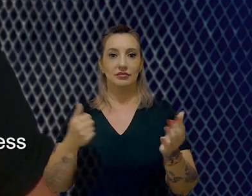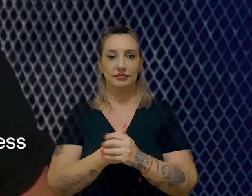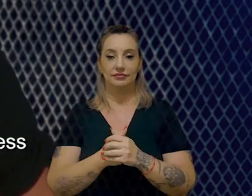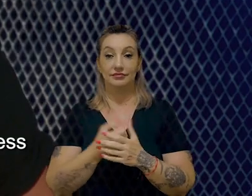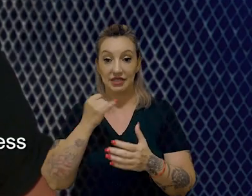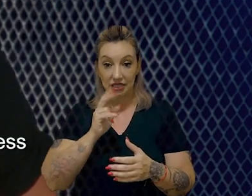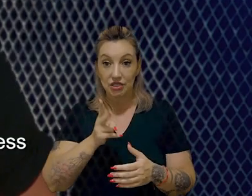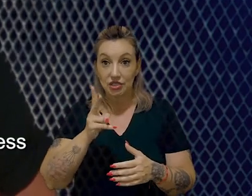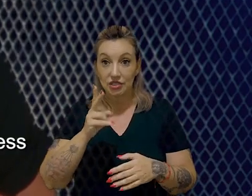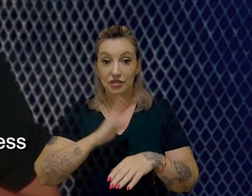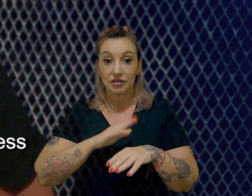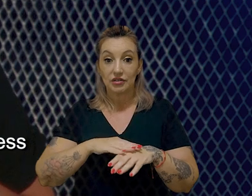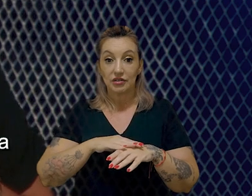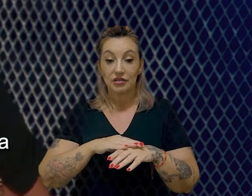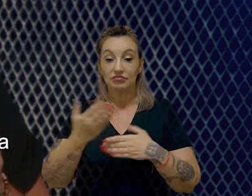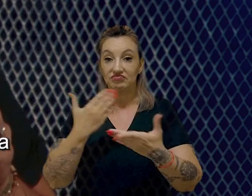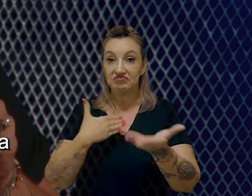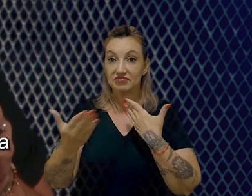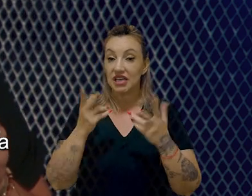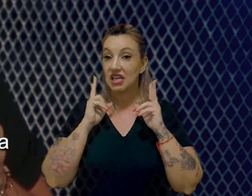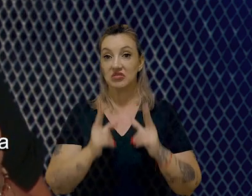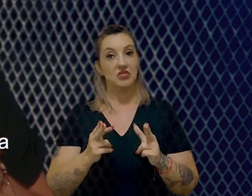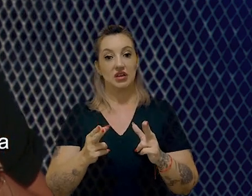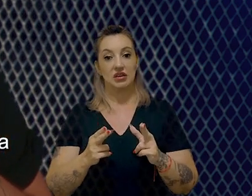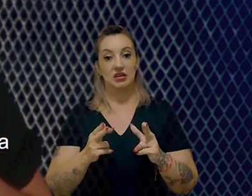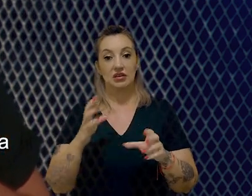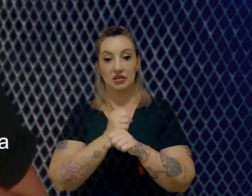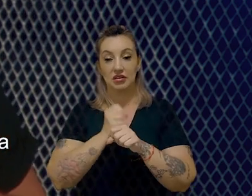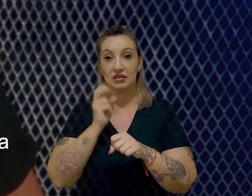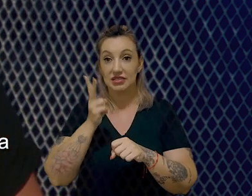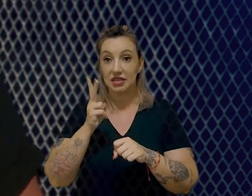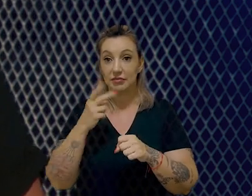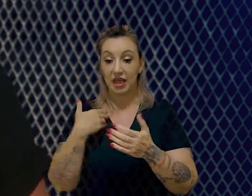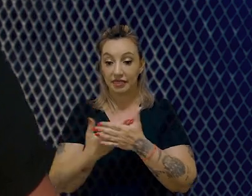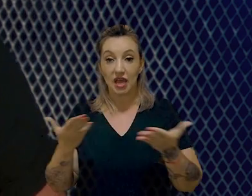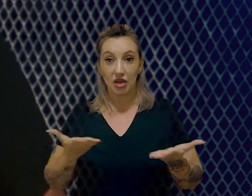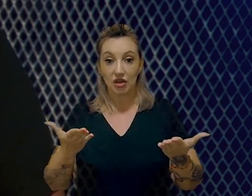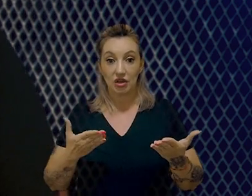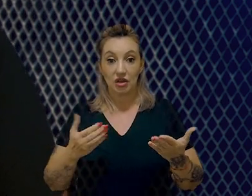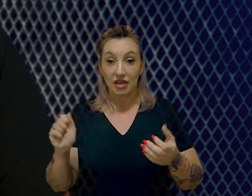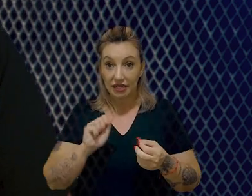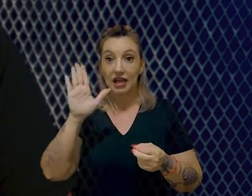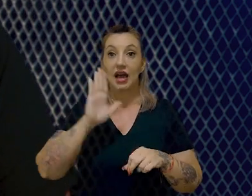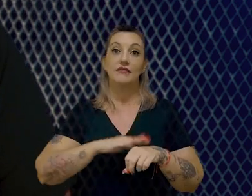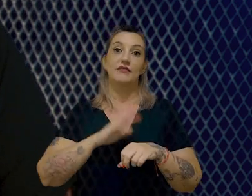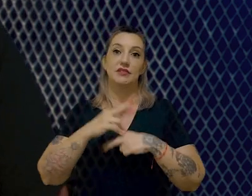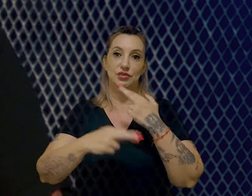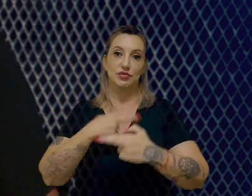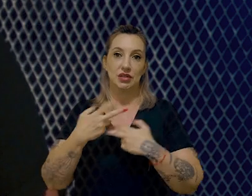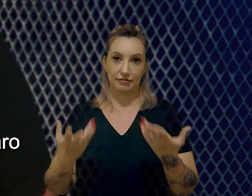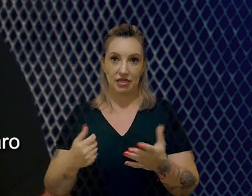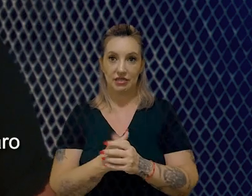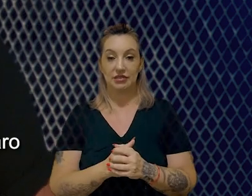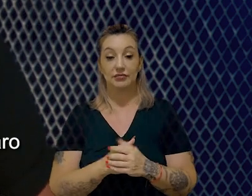Se a gente continuar fazendo business as usual, se a gente continuar fazendo a conta do jeito que a gente sempre fez, é custar caro fazer sustentabilidade.